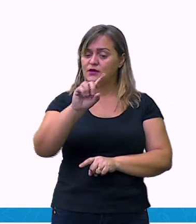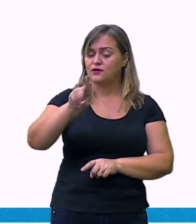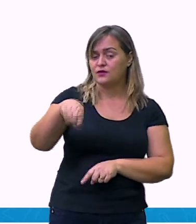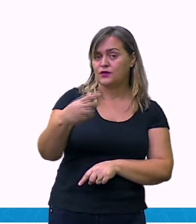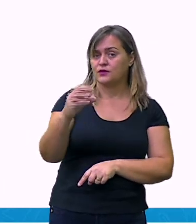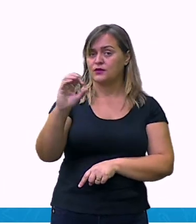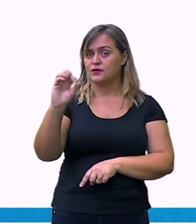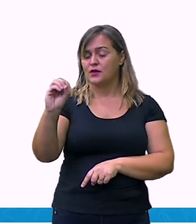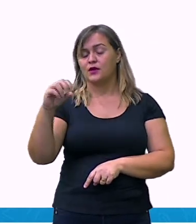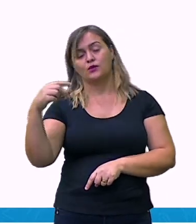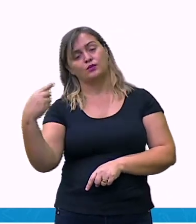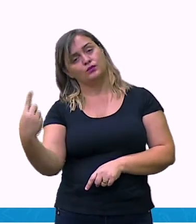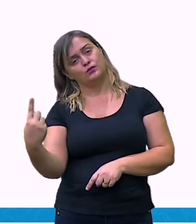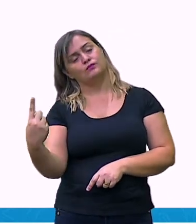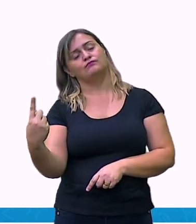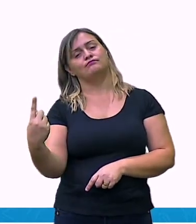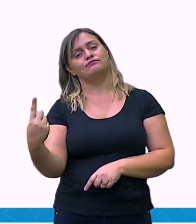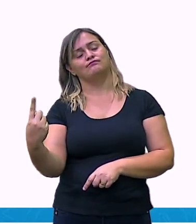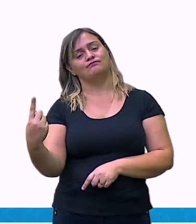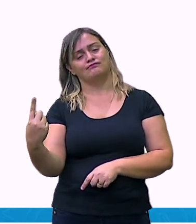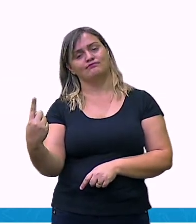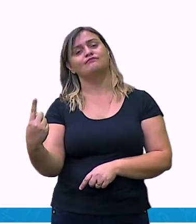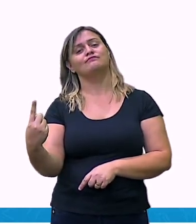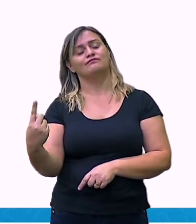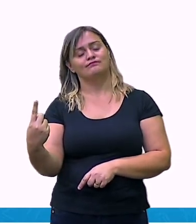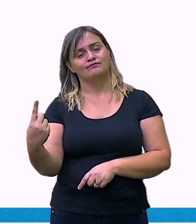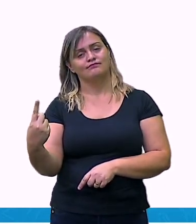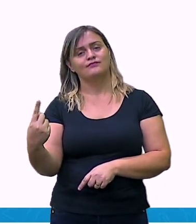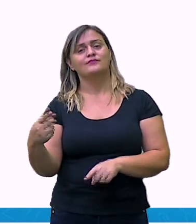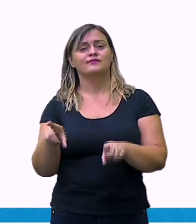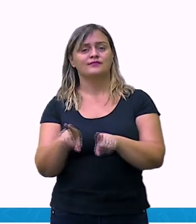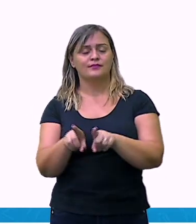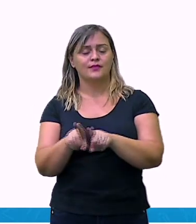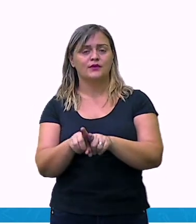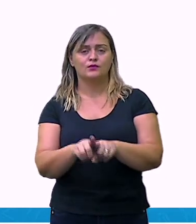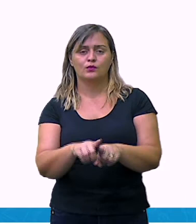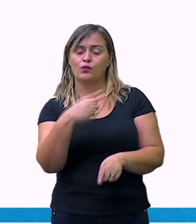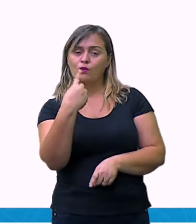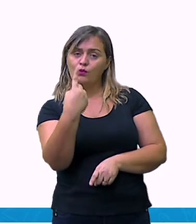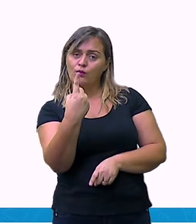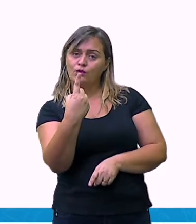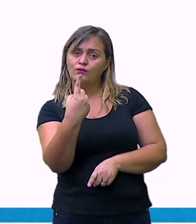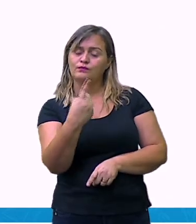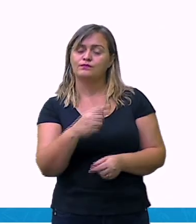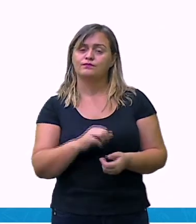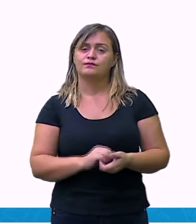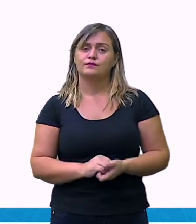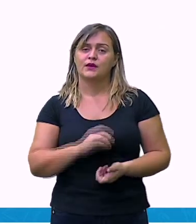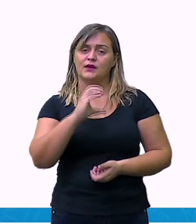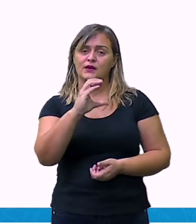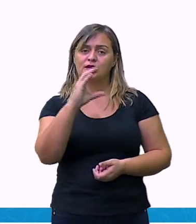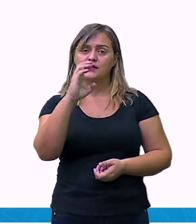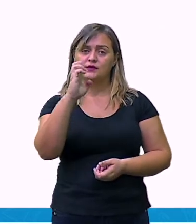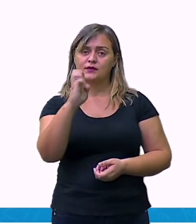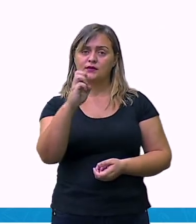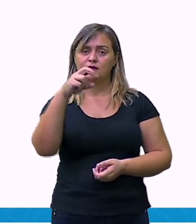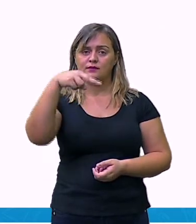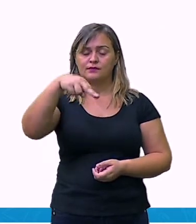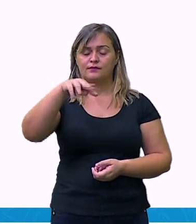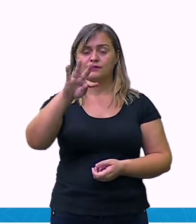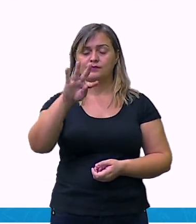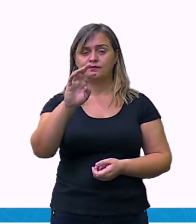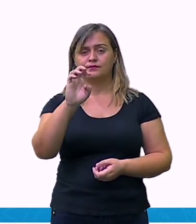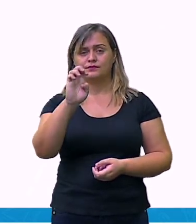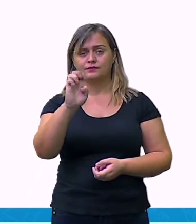0,01, que é, lemos 1 centésimo. Ok? Então, a mesma coisa. Quando eu coloco